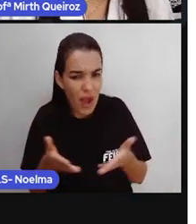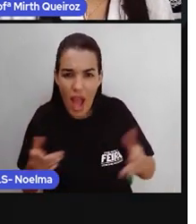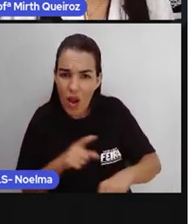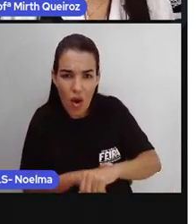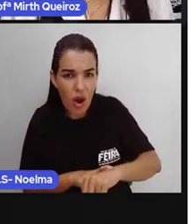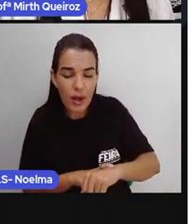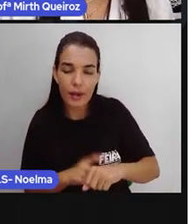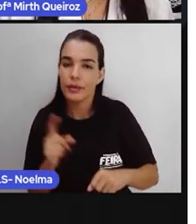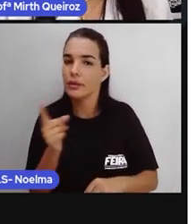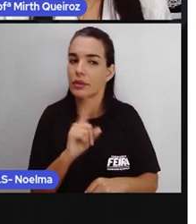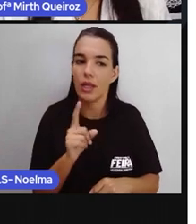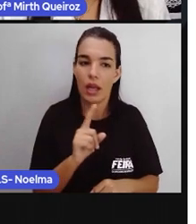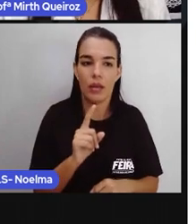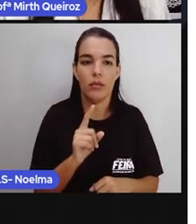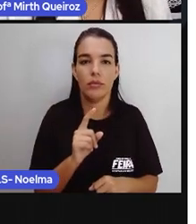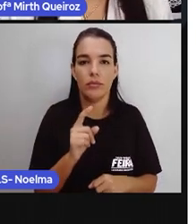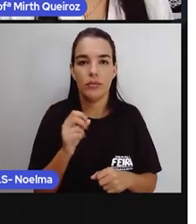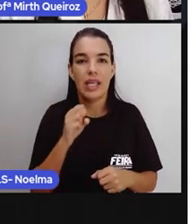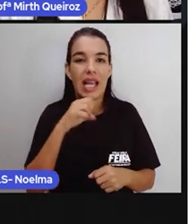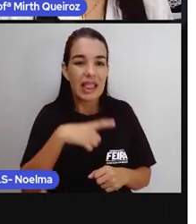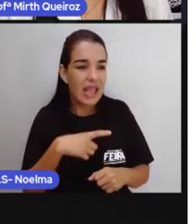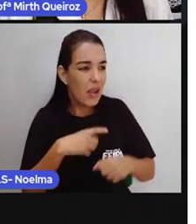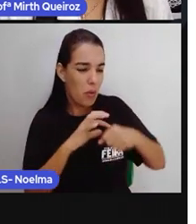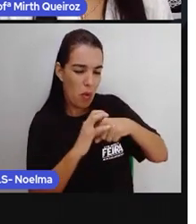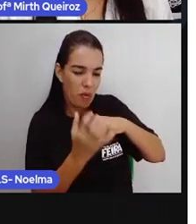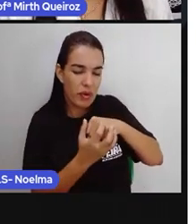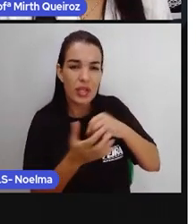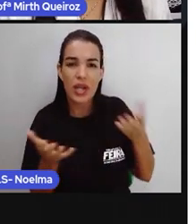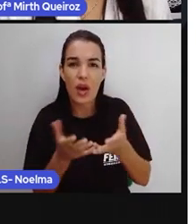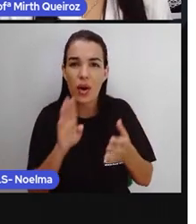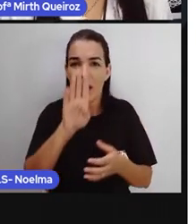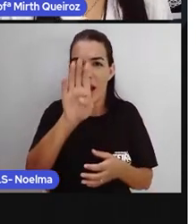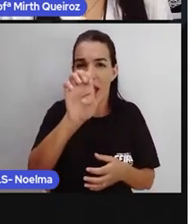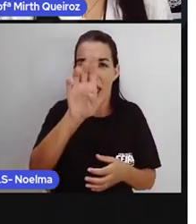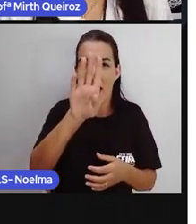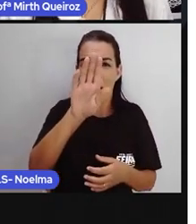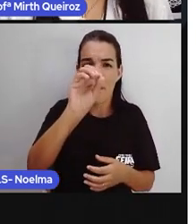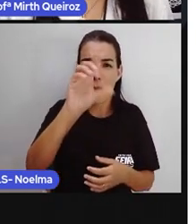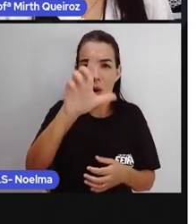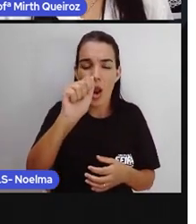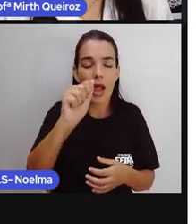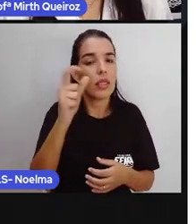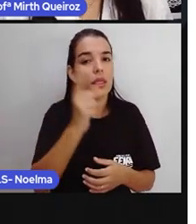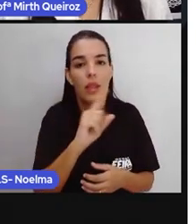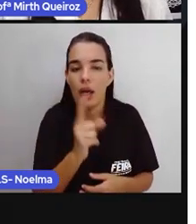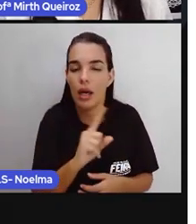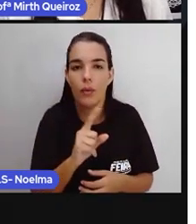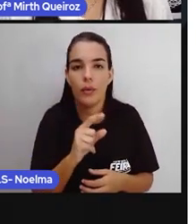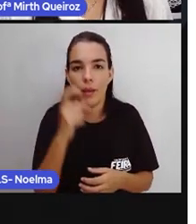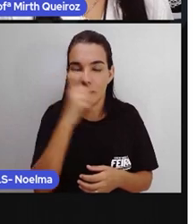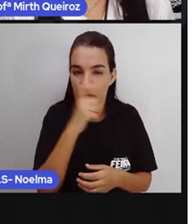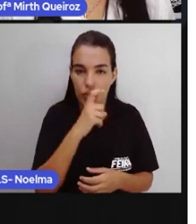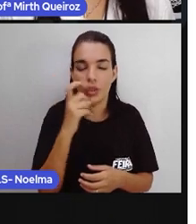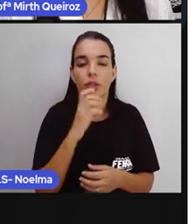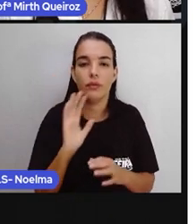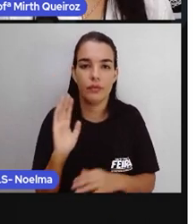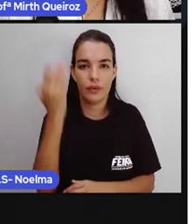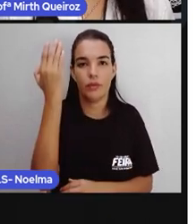além do coronavírus ainda tem o ebola. Não, isso é pequeninho, né? Por quê? Vocês estão passando uma notícia